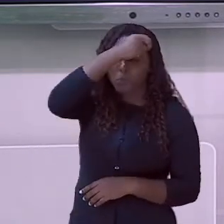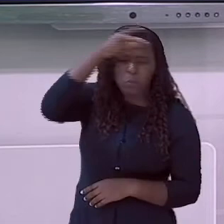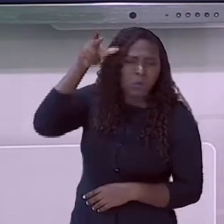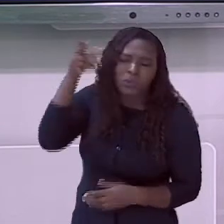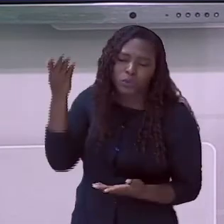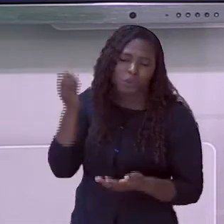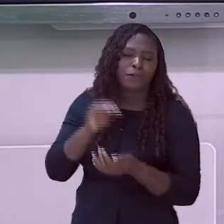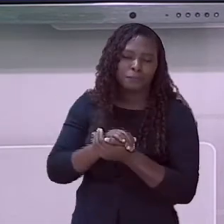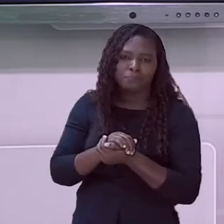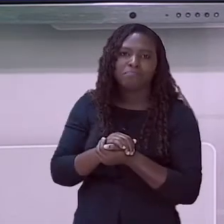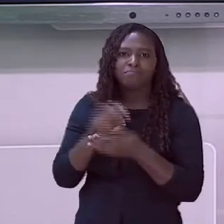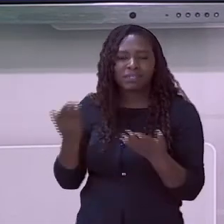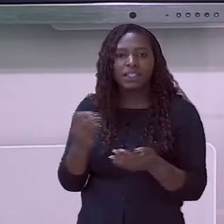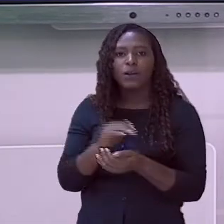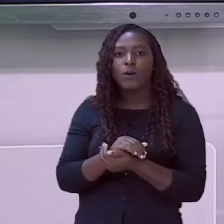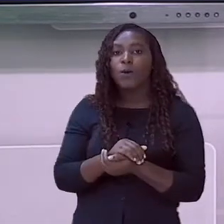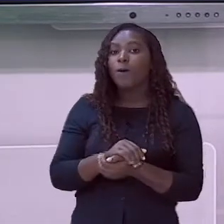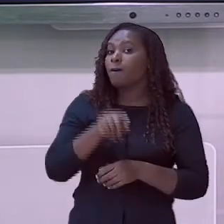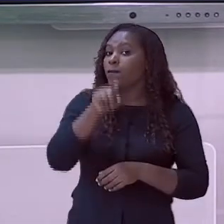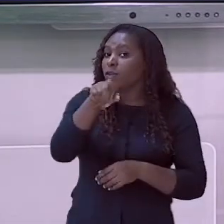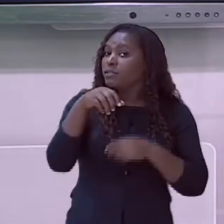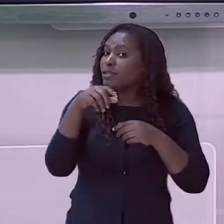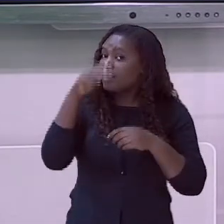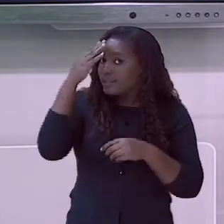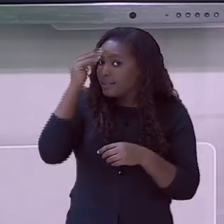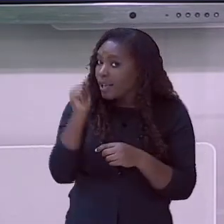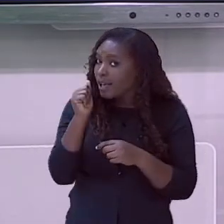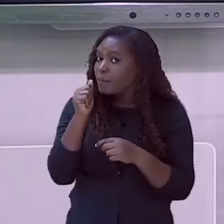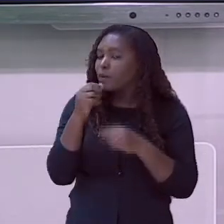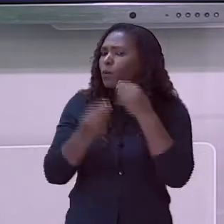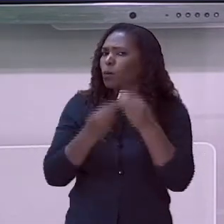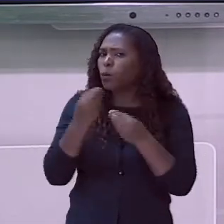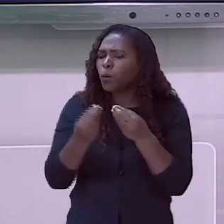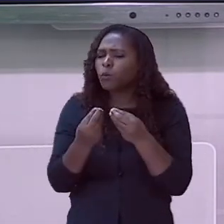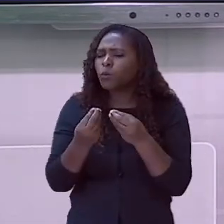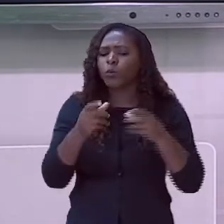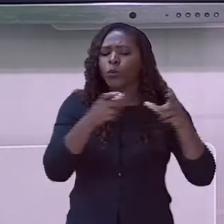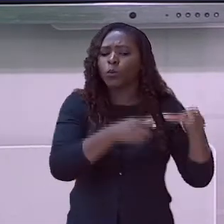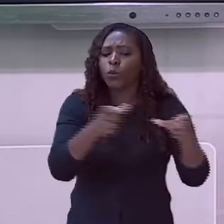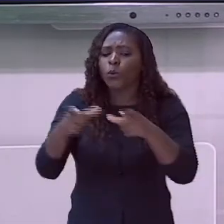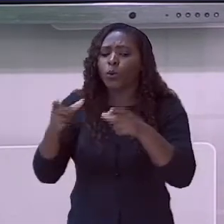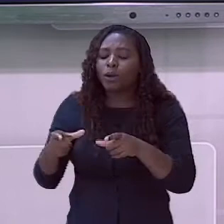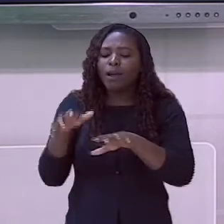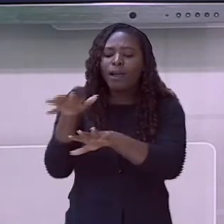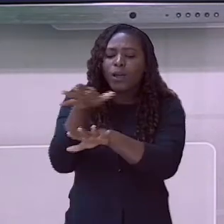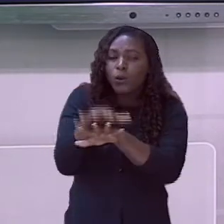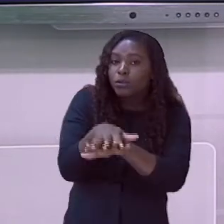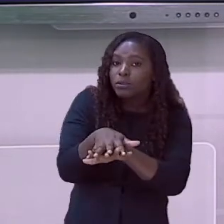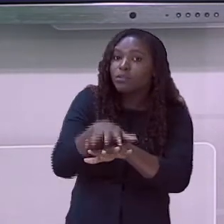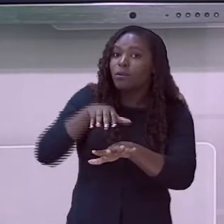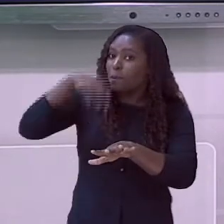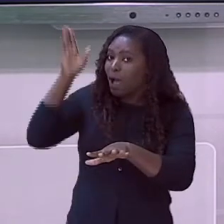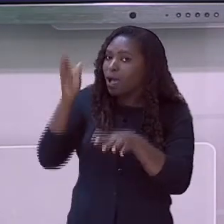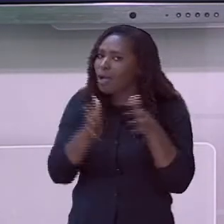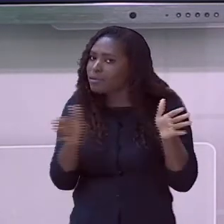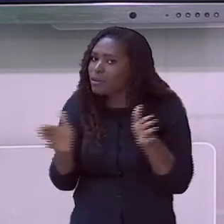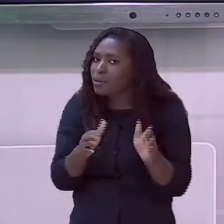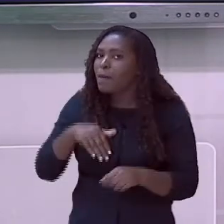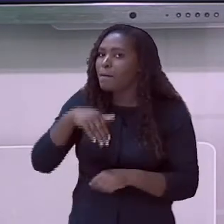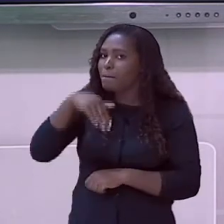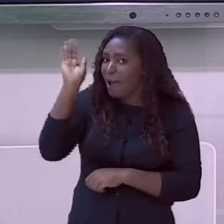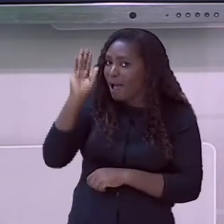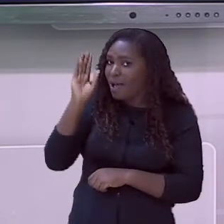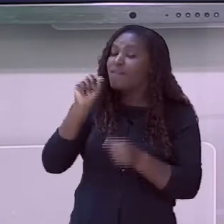e acessíveis. E o indispensável para que isso aconteça é o cumprimento das